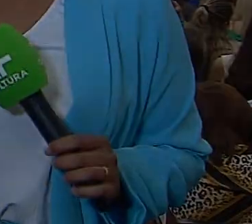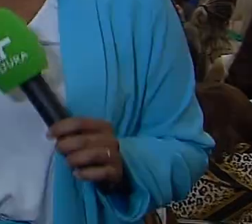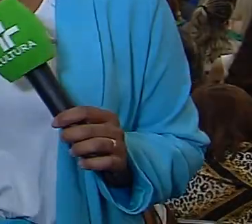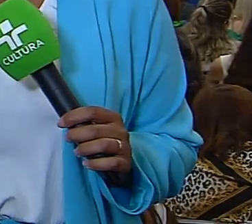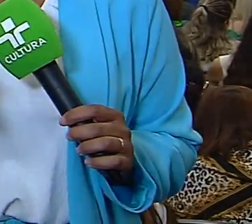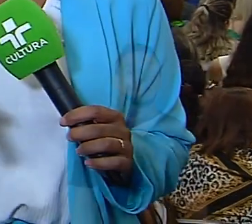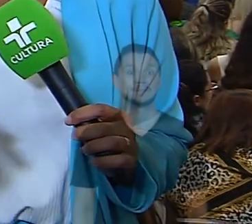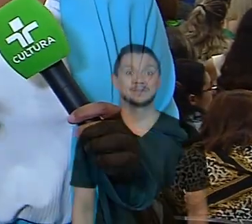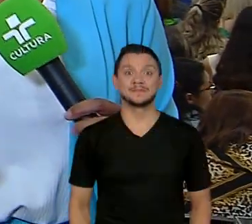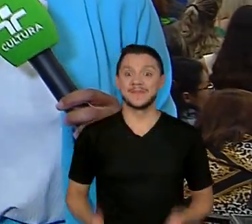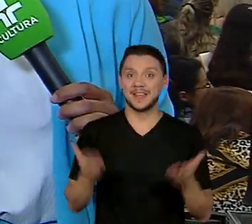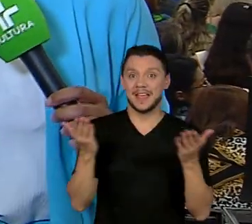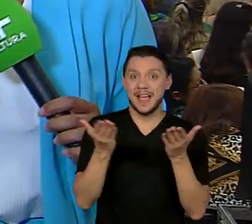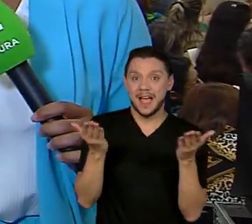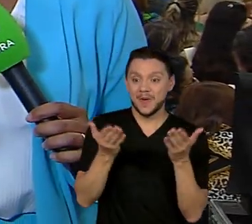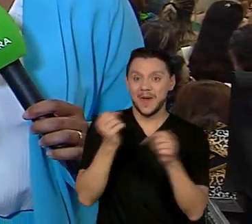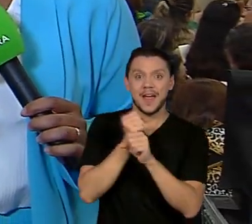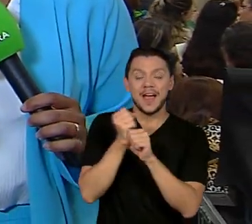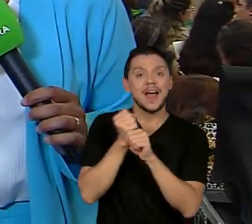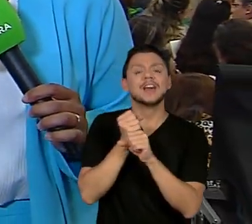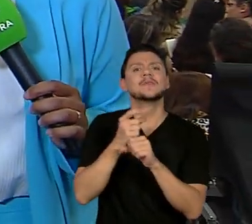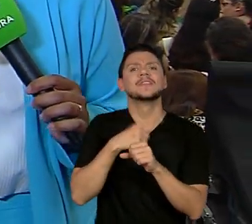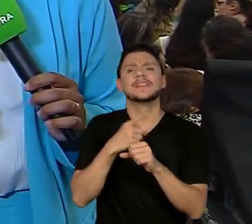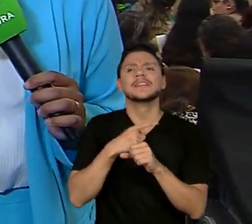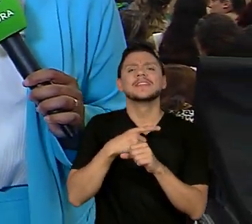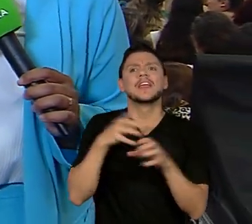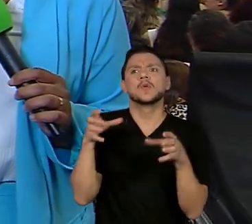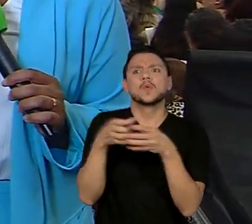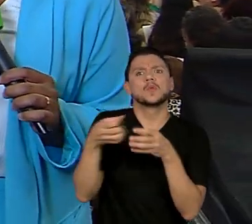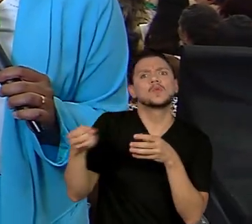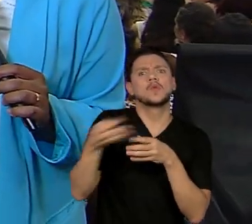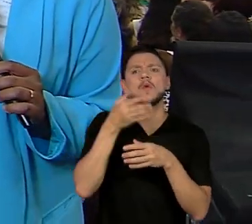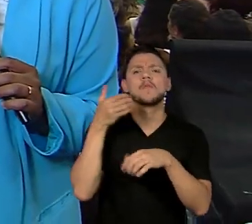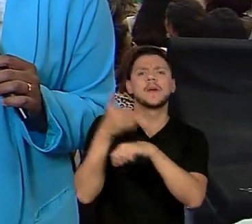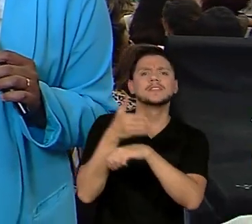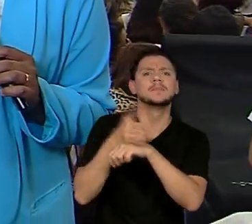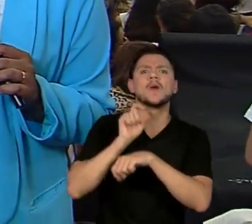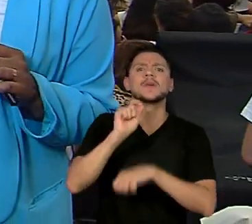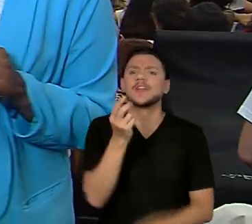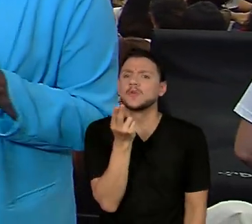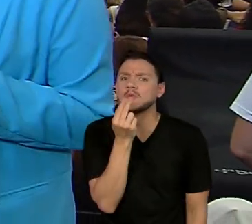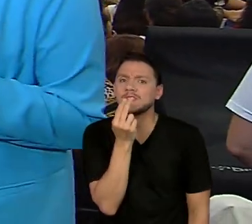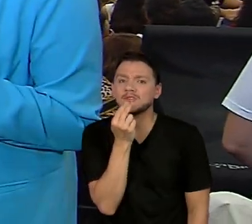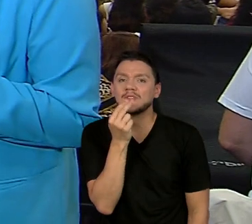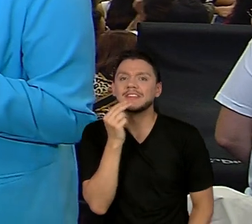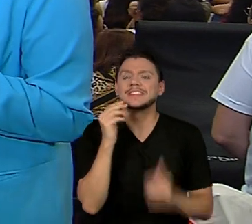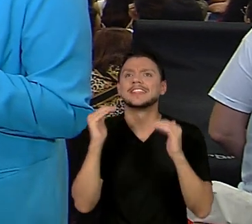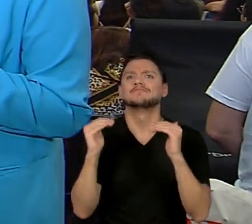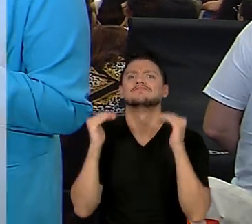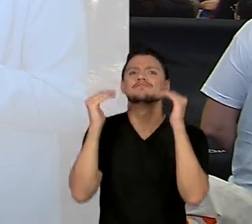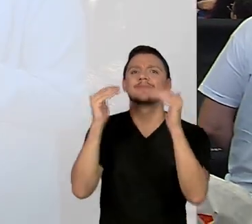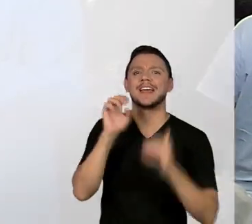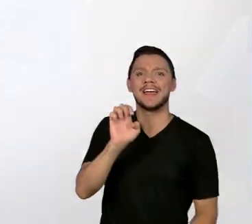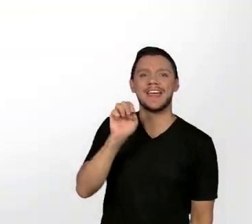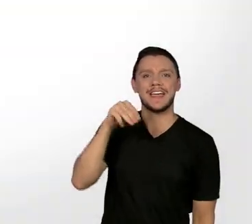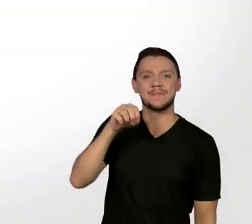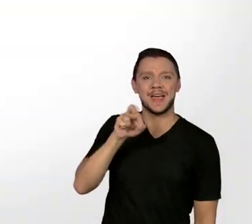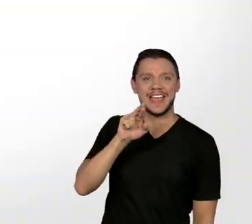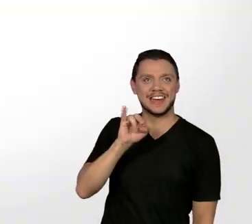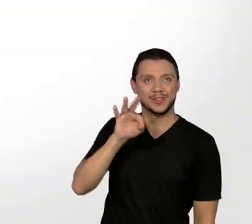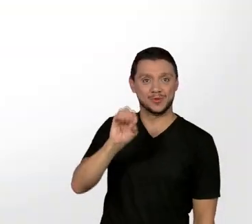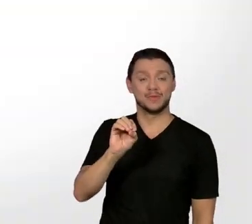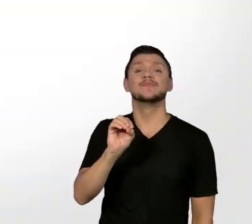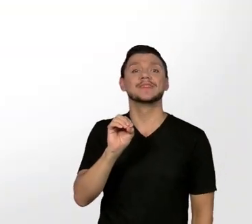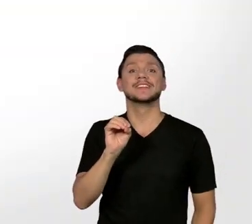E esse ano tem categoria estreante no prêmio de nutricionista emérito de São Paulo. Ao todo, três profissionais foram homenageados.